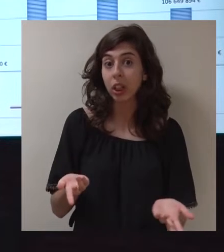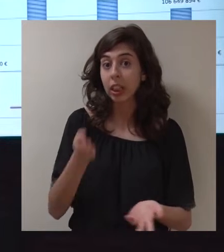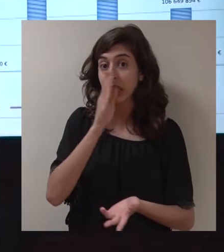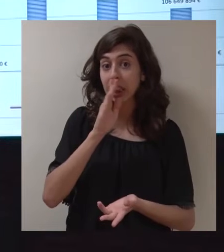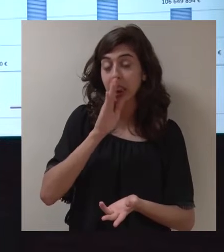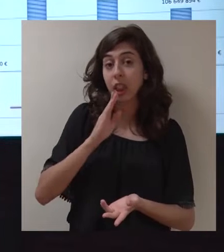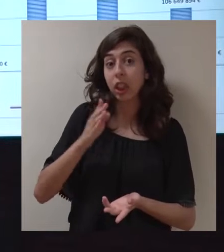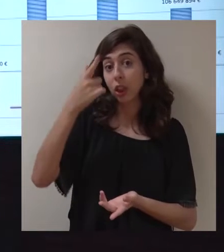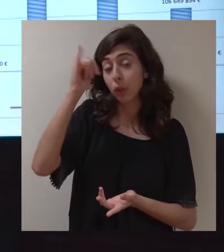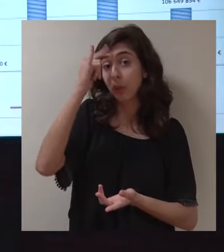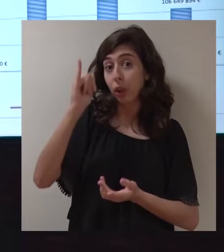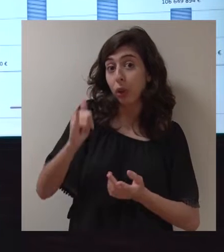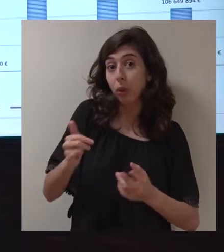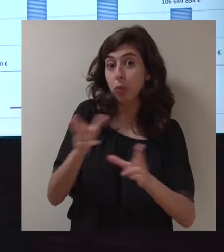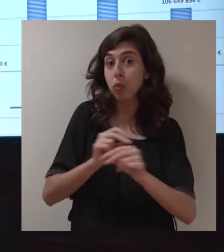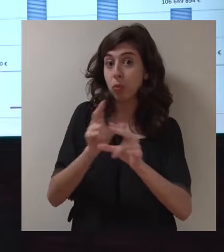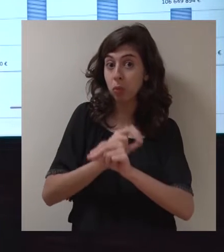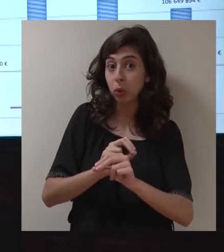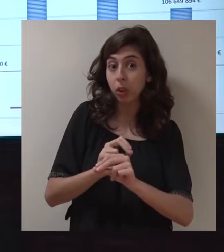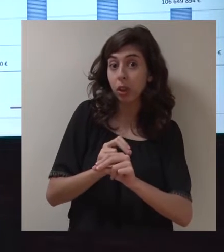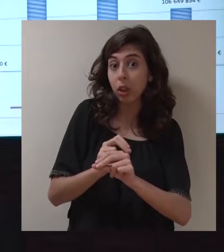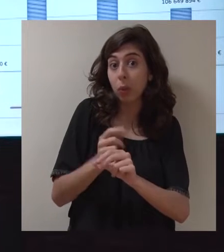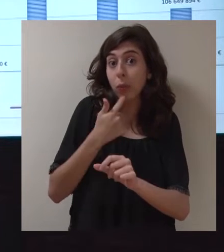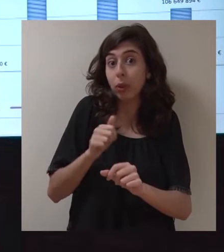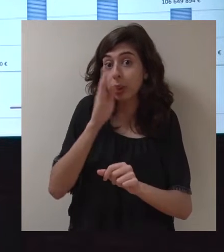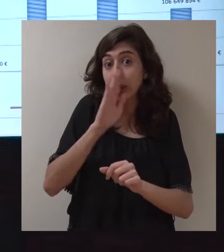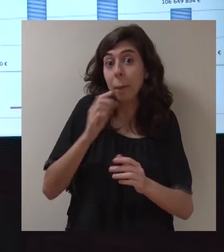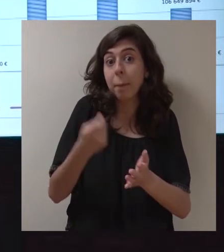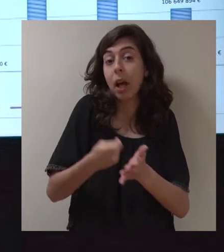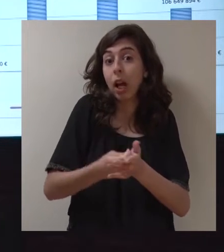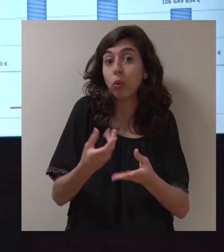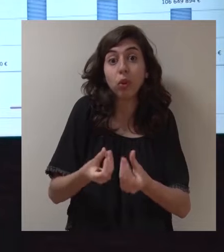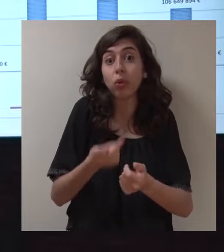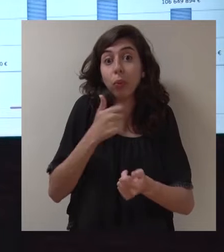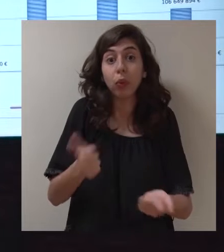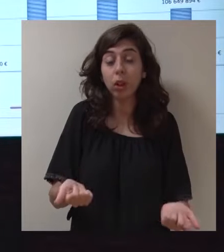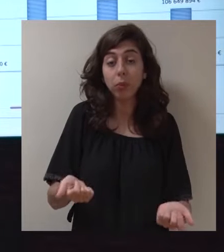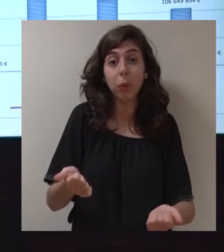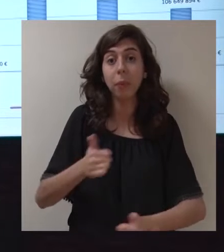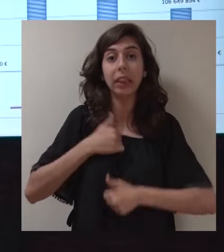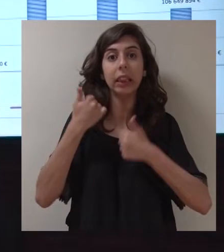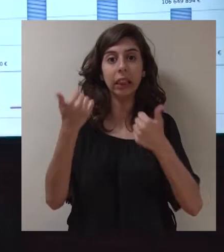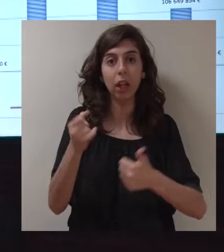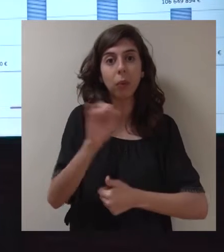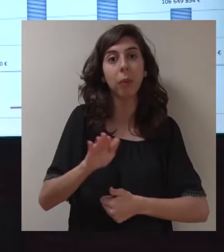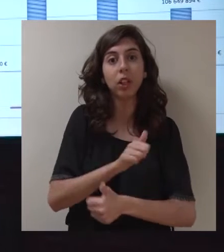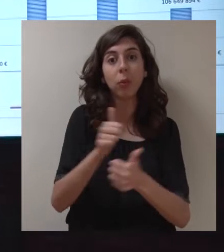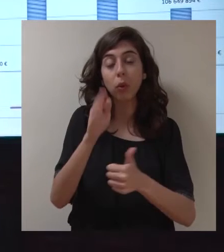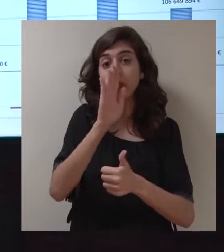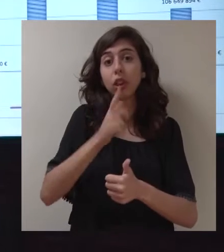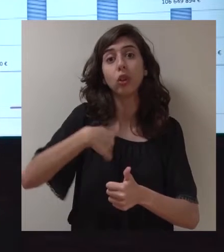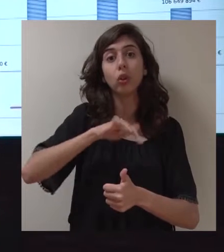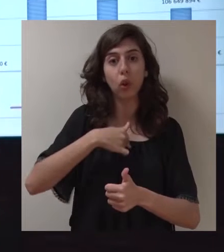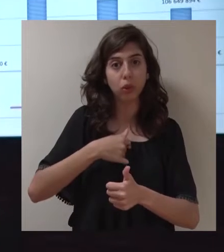inovador se não conseguirmos pagar as contas. E, sobretudo, não é possível ser uma cidade com boa imagem